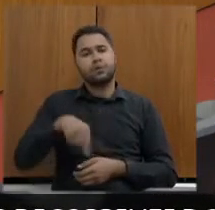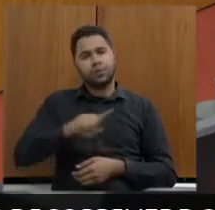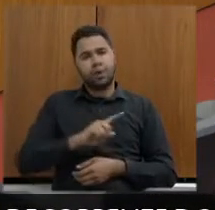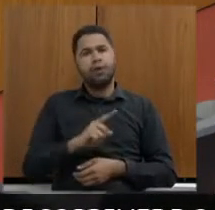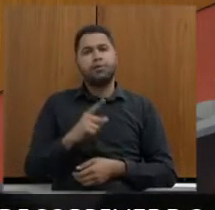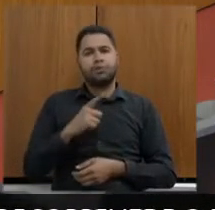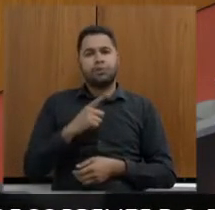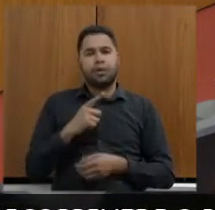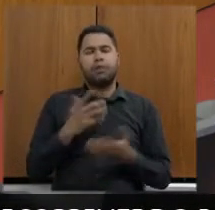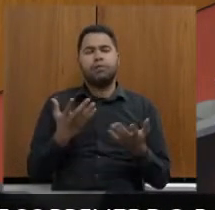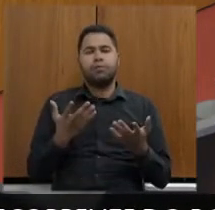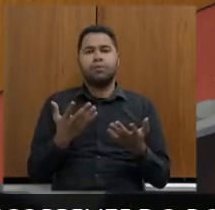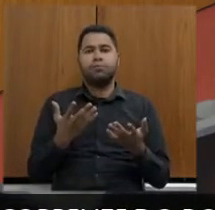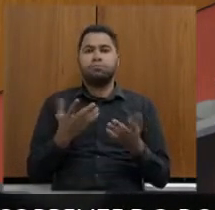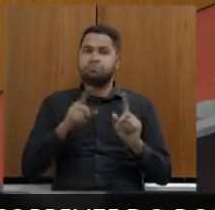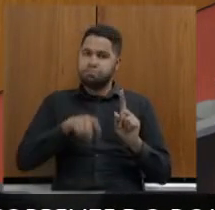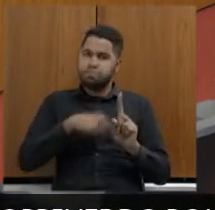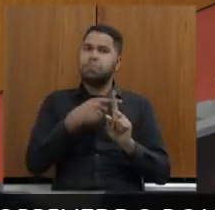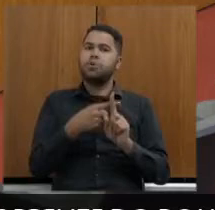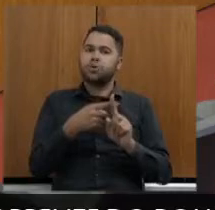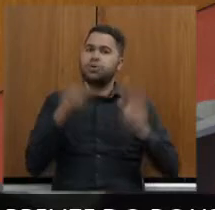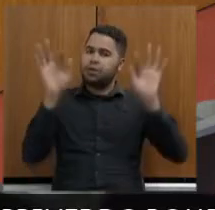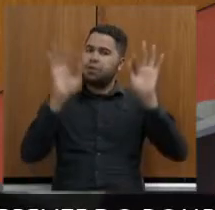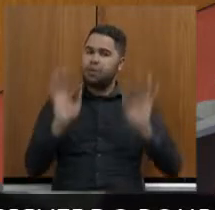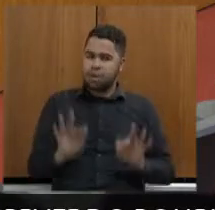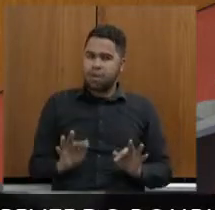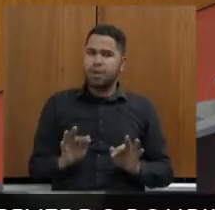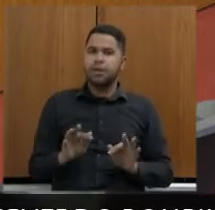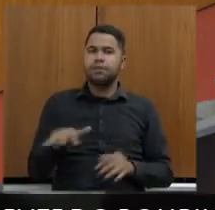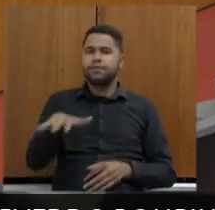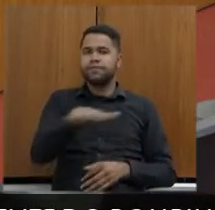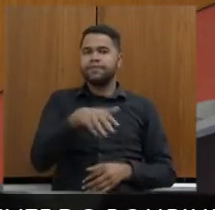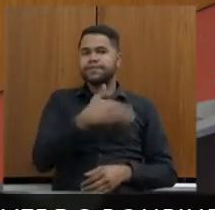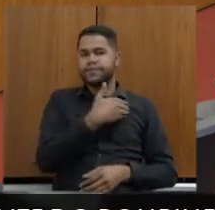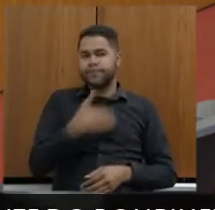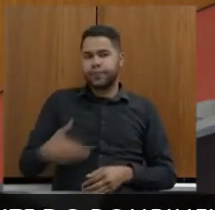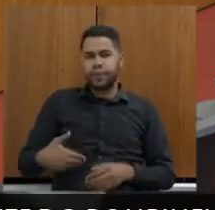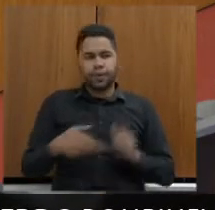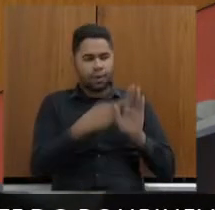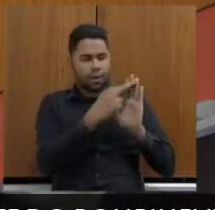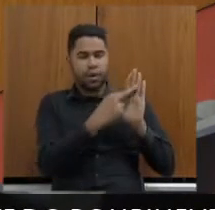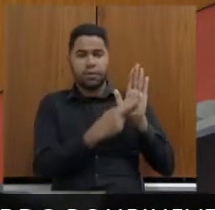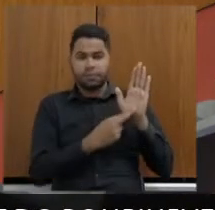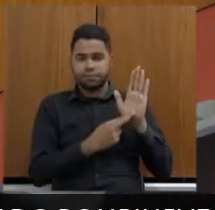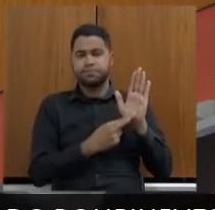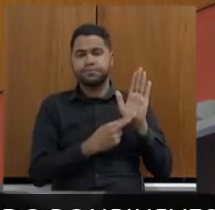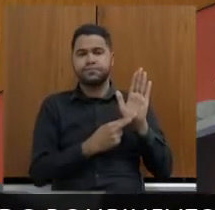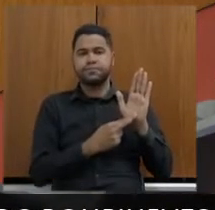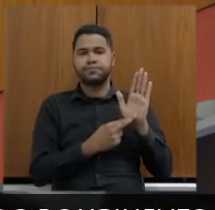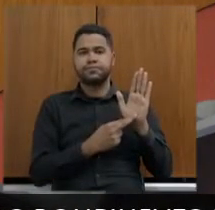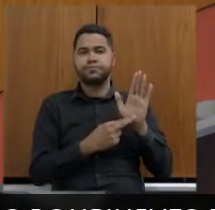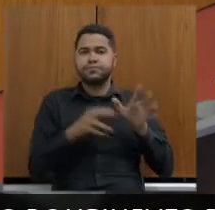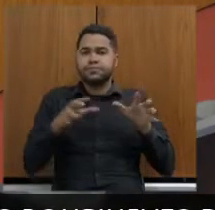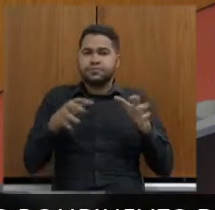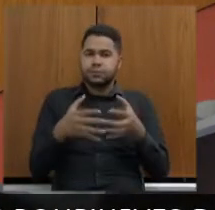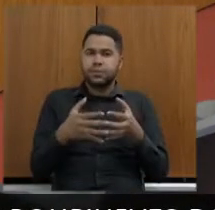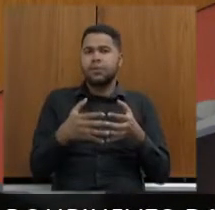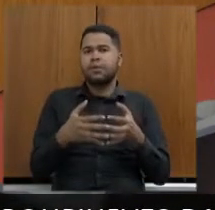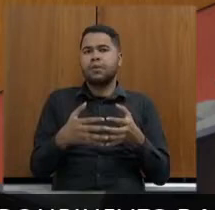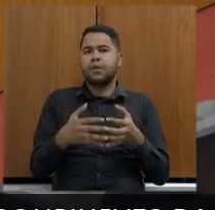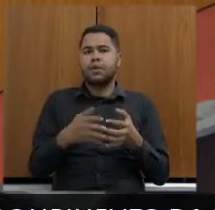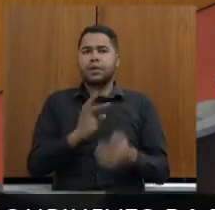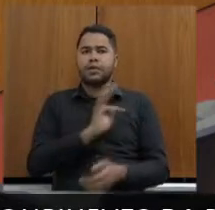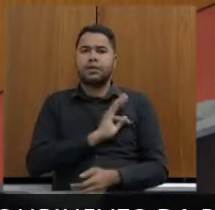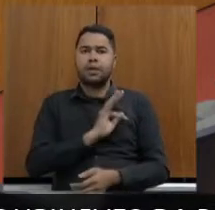posição muito positiva do Tribunal de Contas do Estado com um relatório da equipe técnica de mais de 100